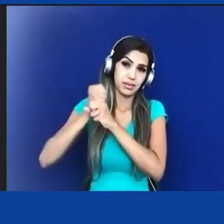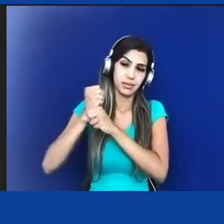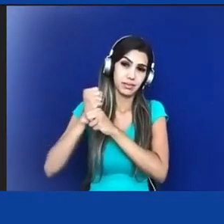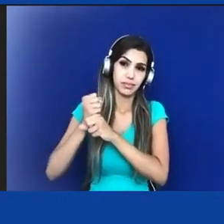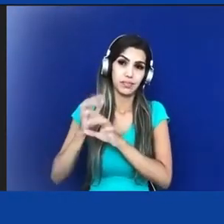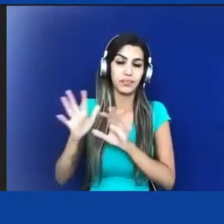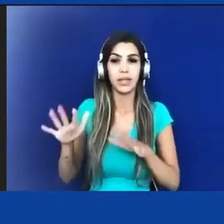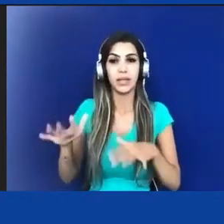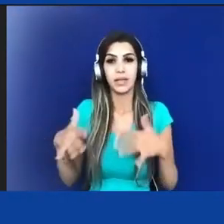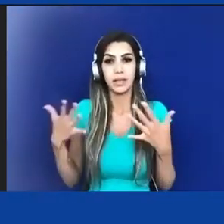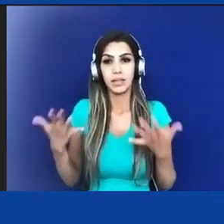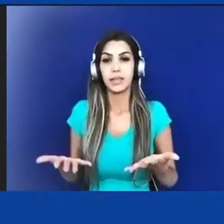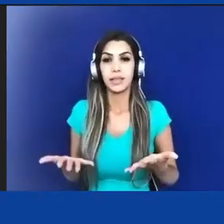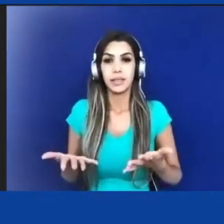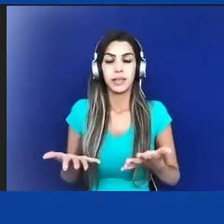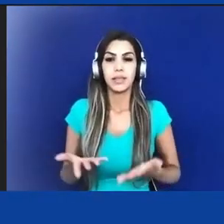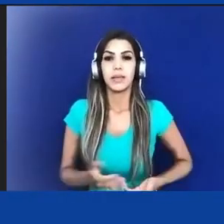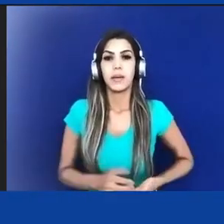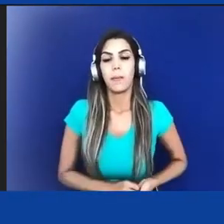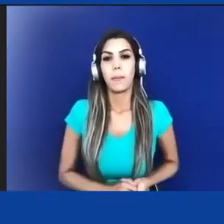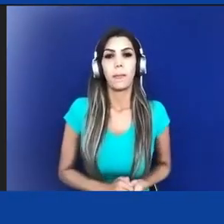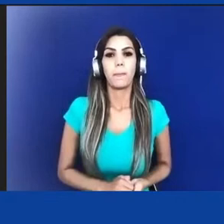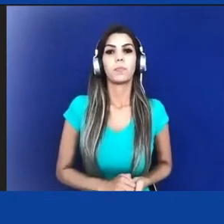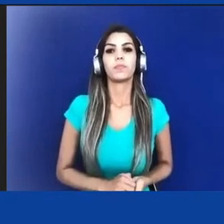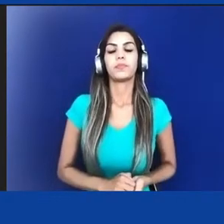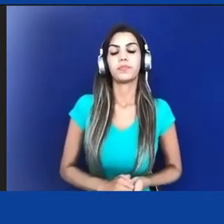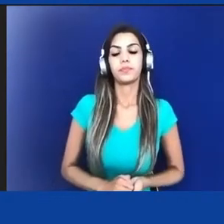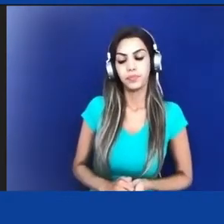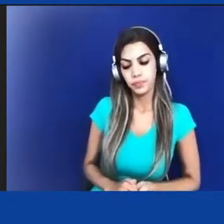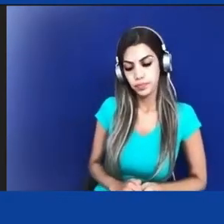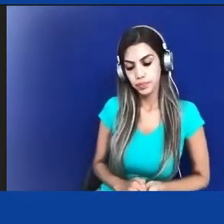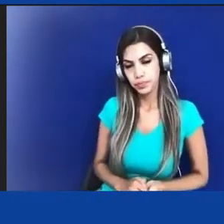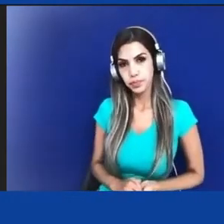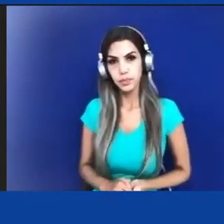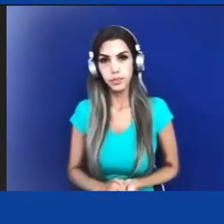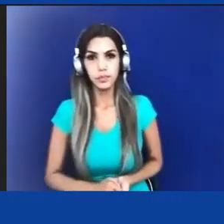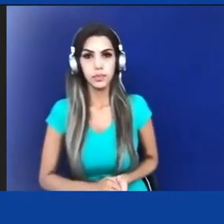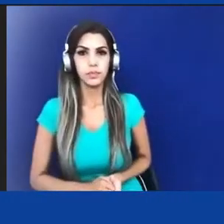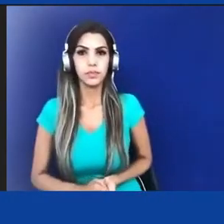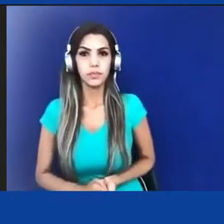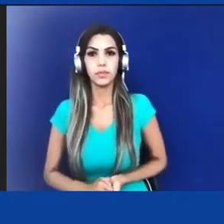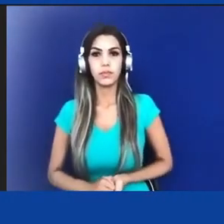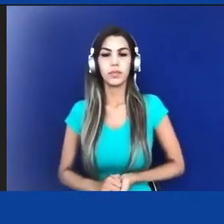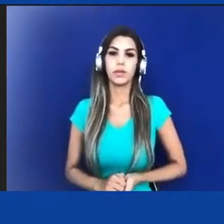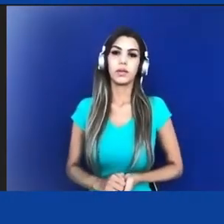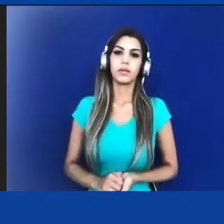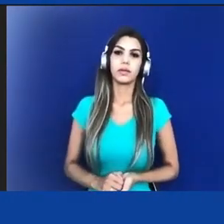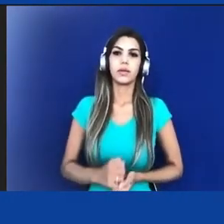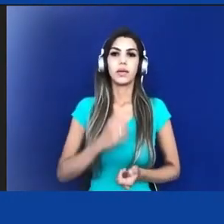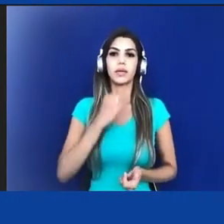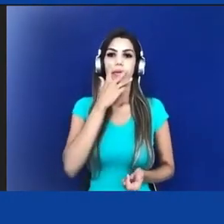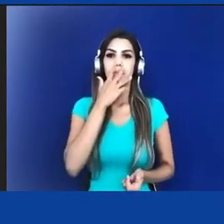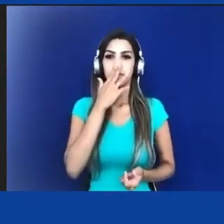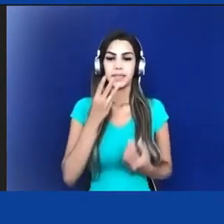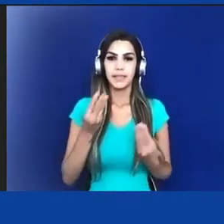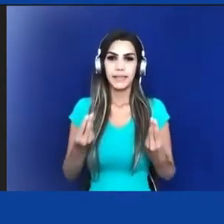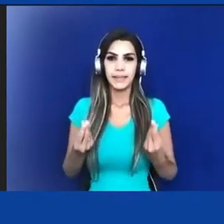ou seja, é quase como se o que tivesse em jogo fosse